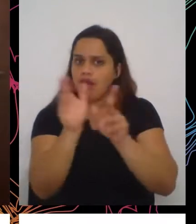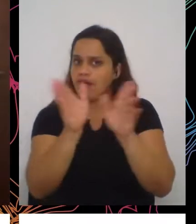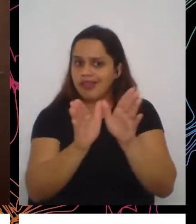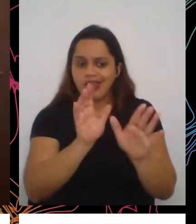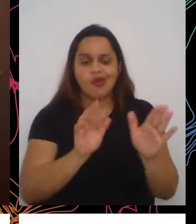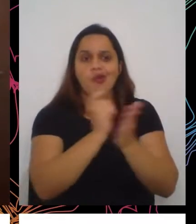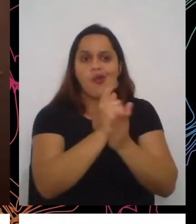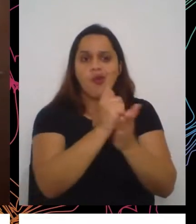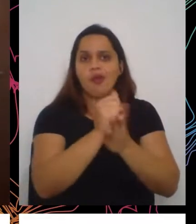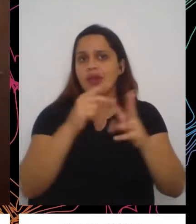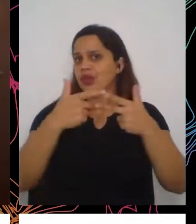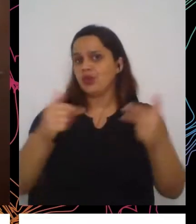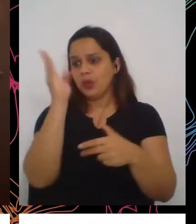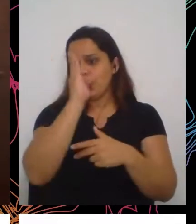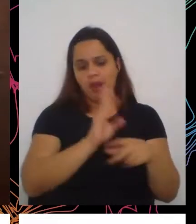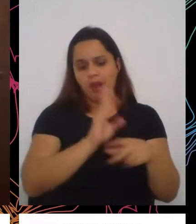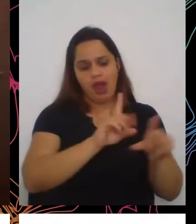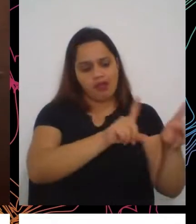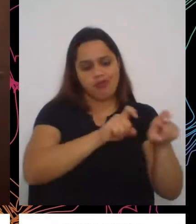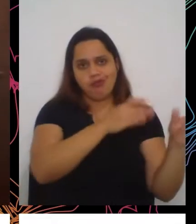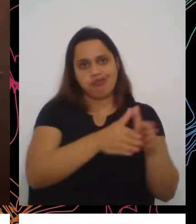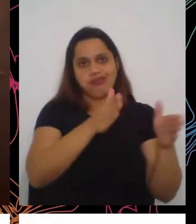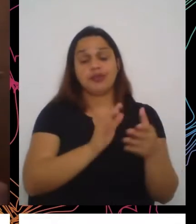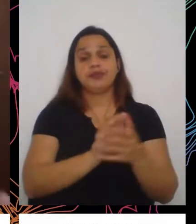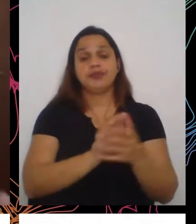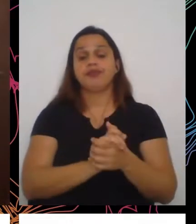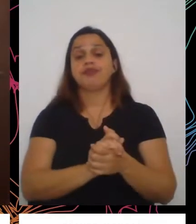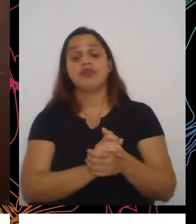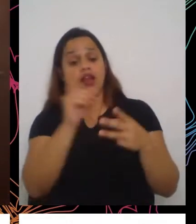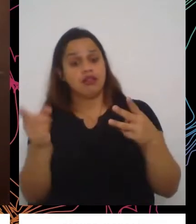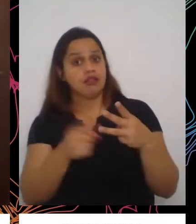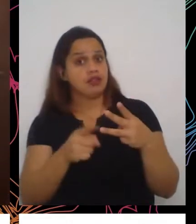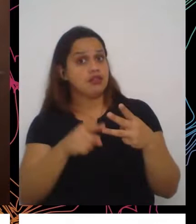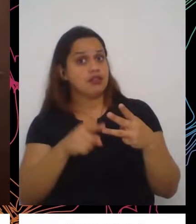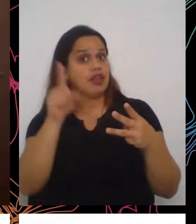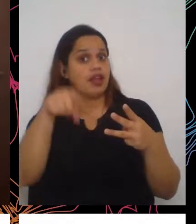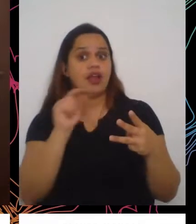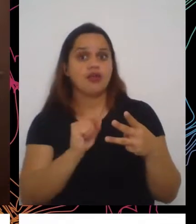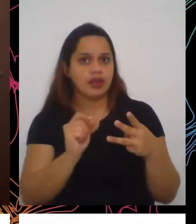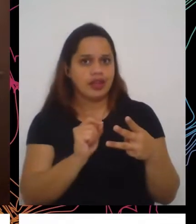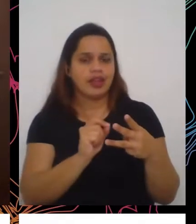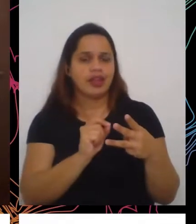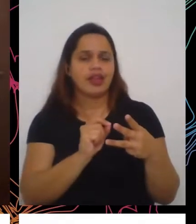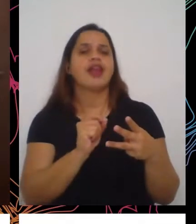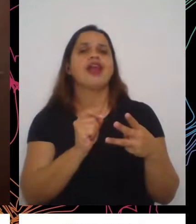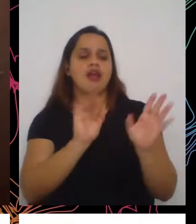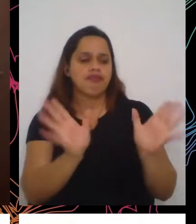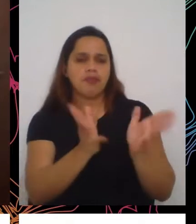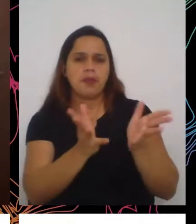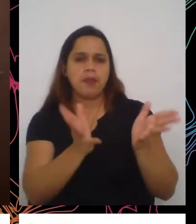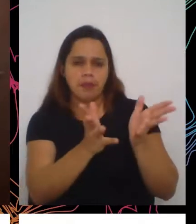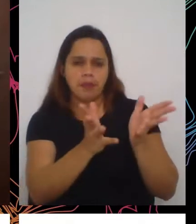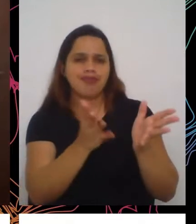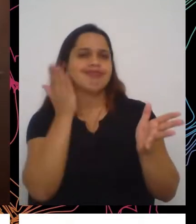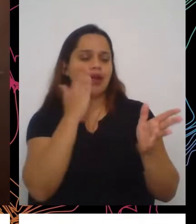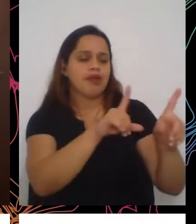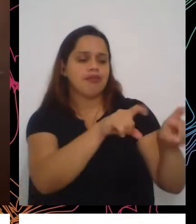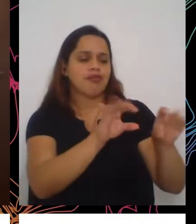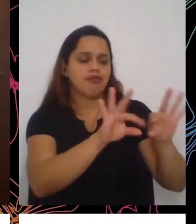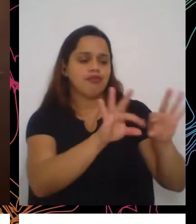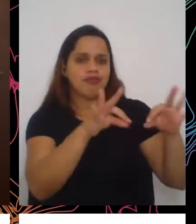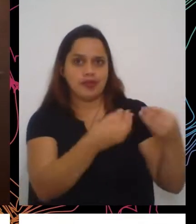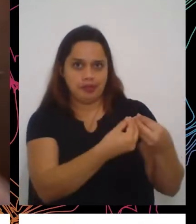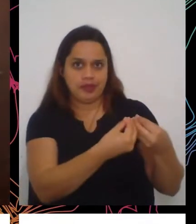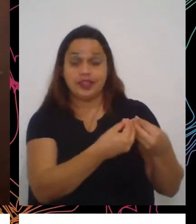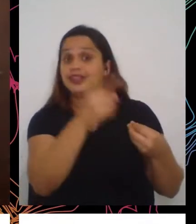né. A terceira grande questão que a FAO levanta é fortalecimento da agricultura familiar, que é